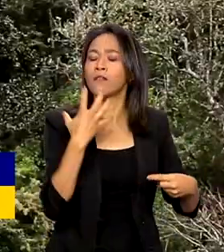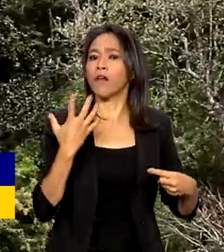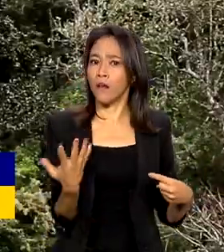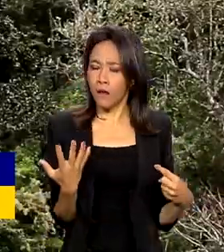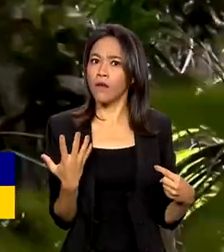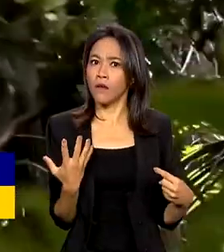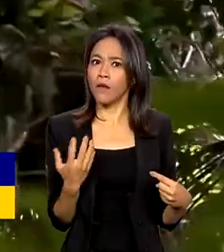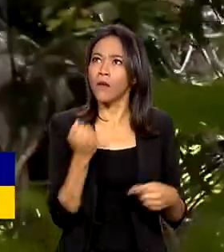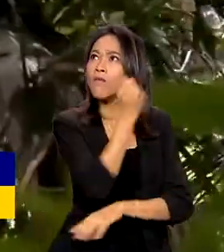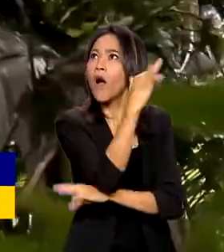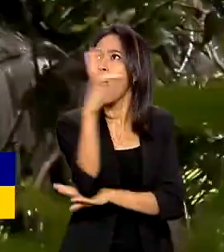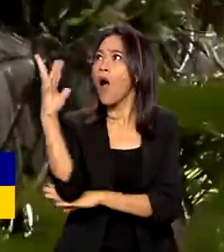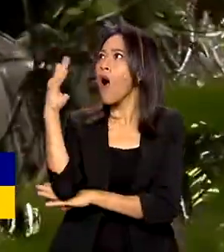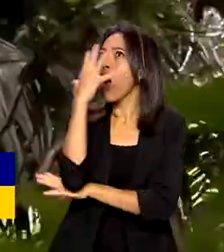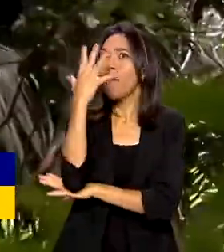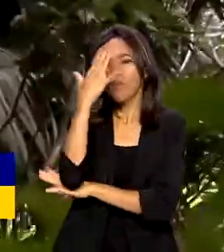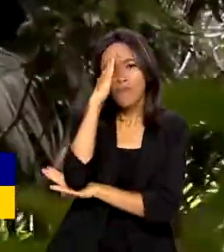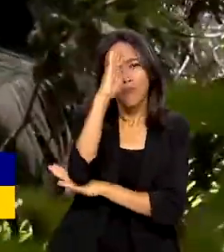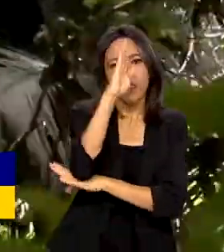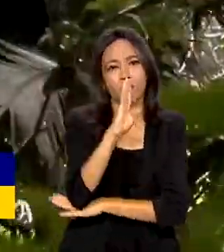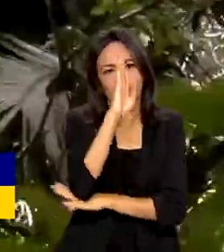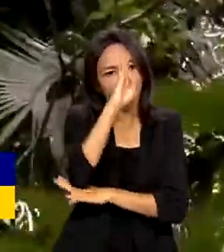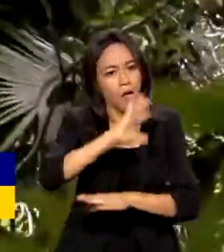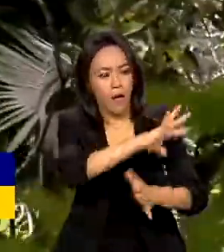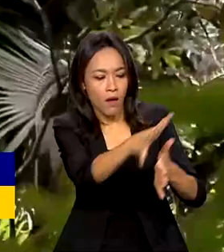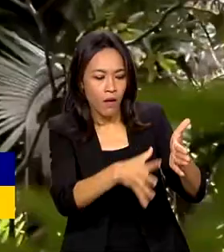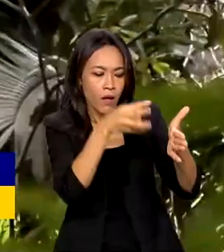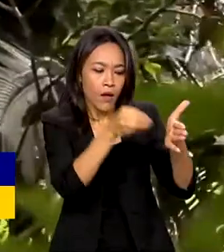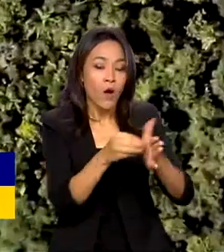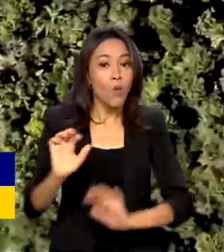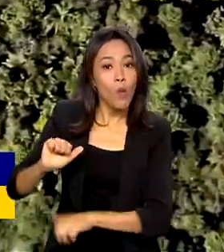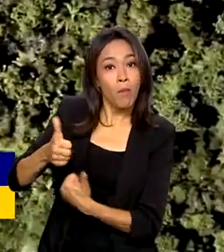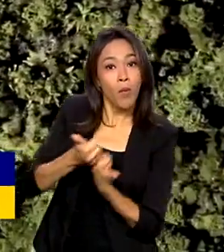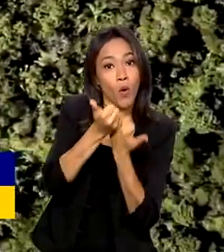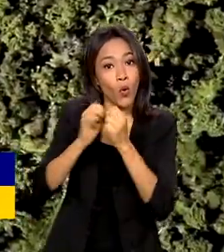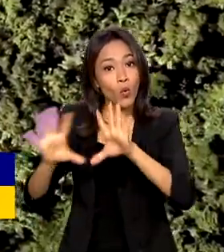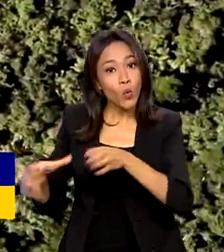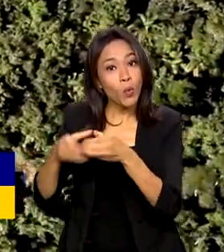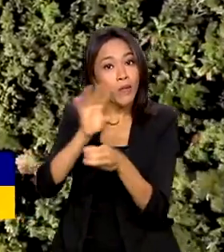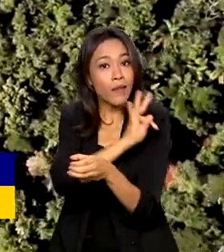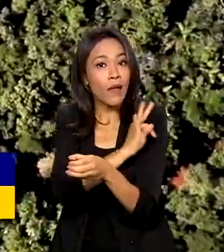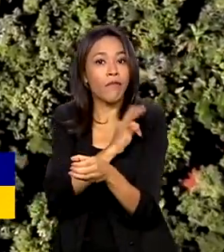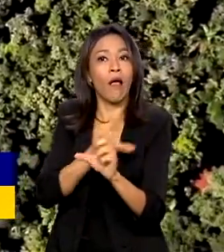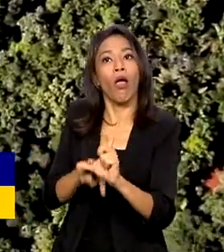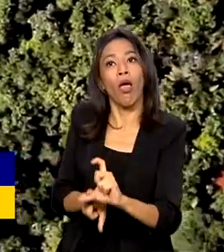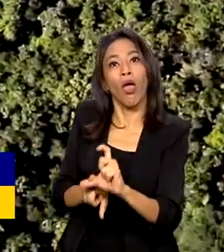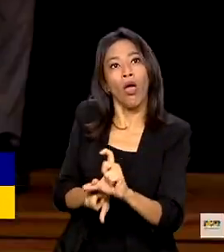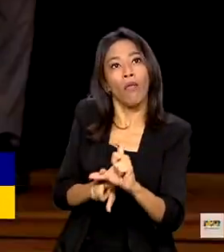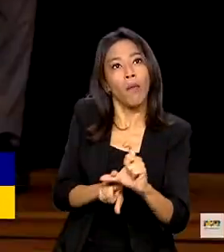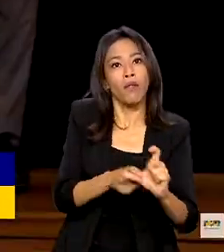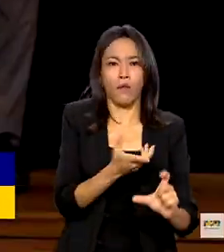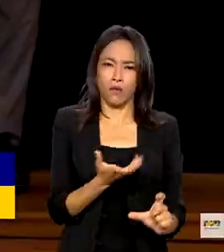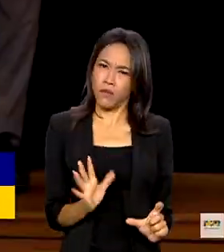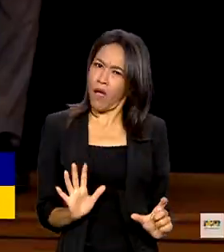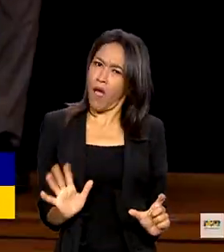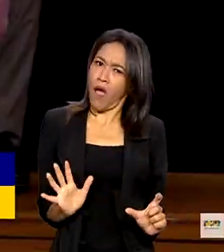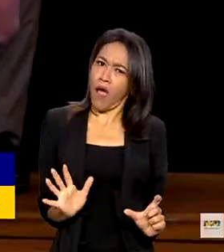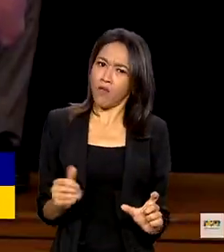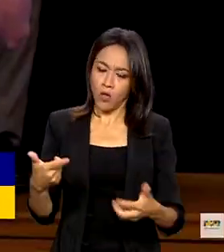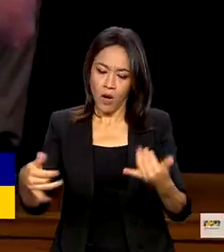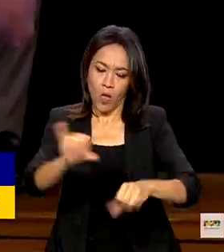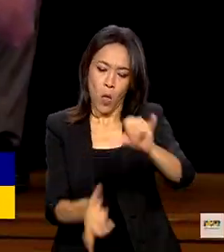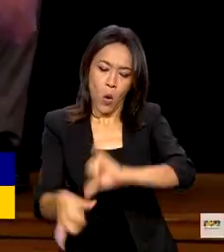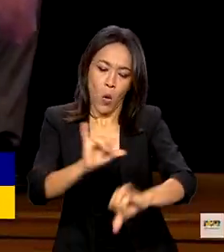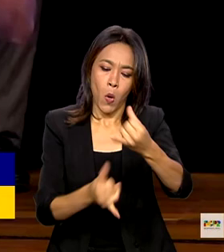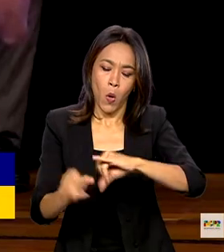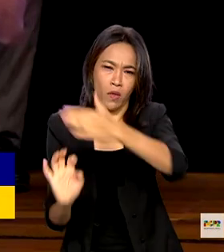país, principalmente na Amazônia. Uma assistência técnica que não crie dependência em relação às sementes e os agroquímicos das